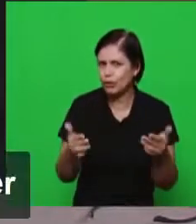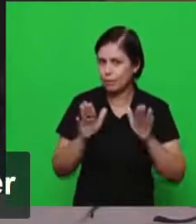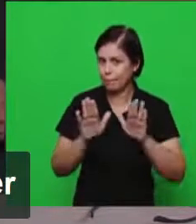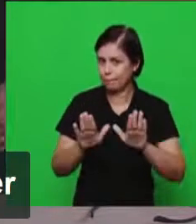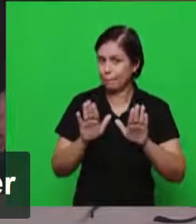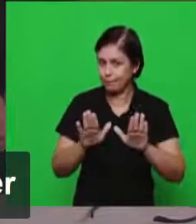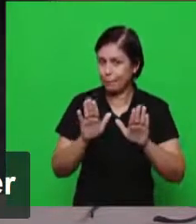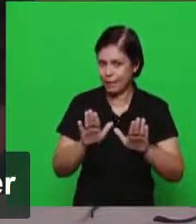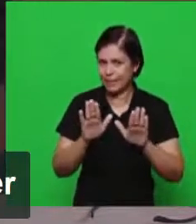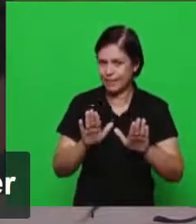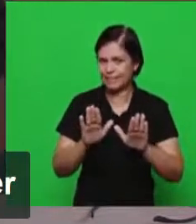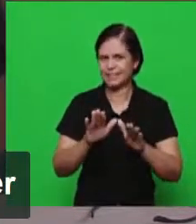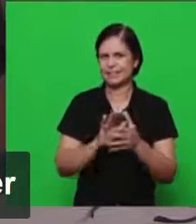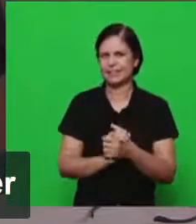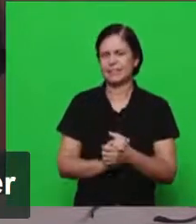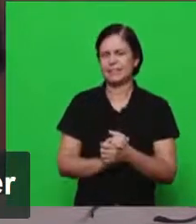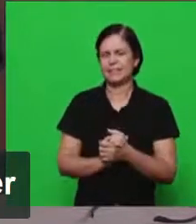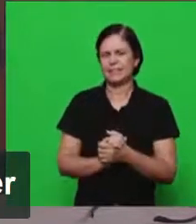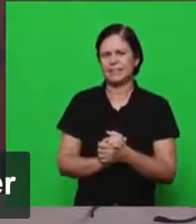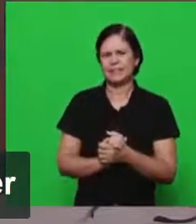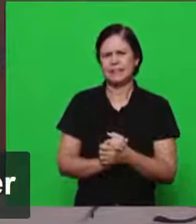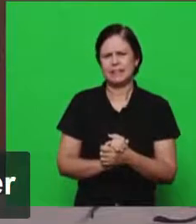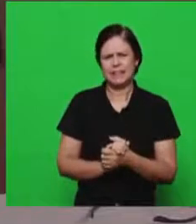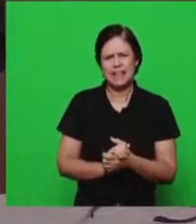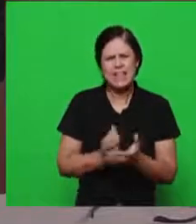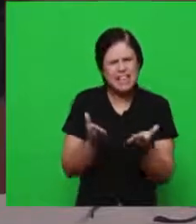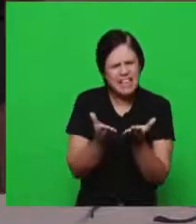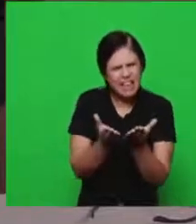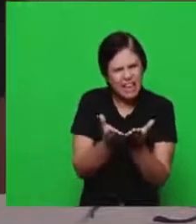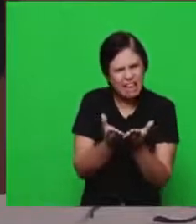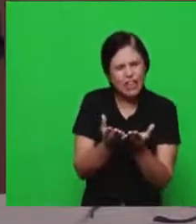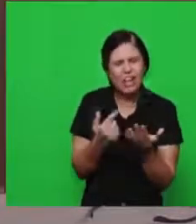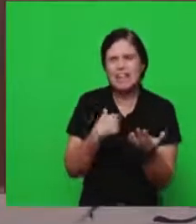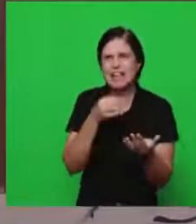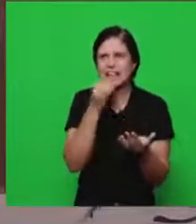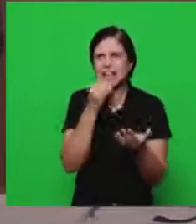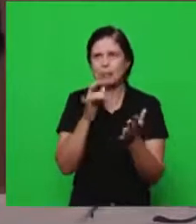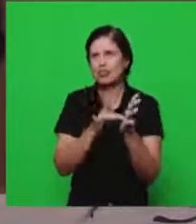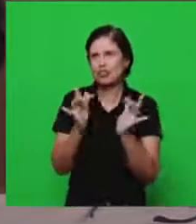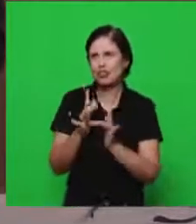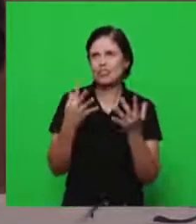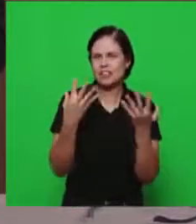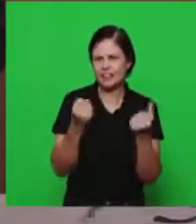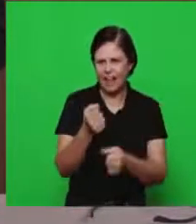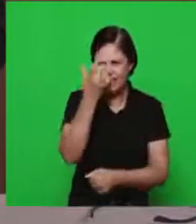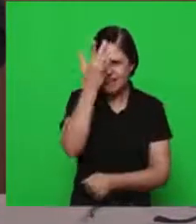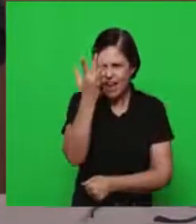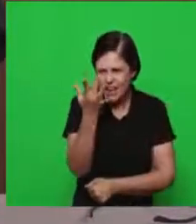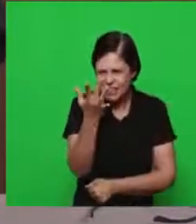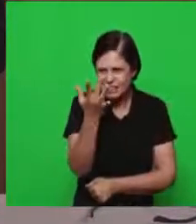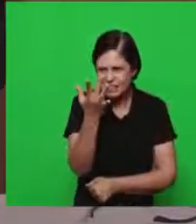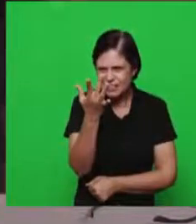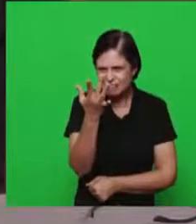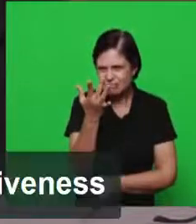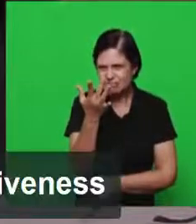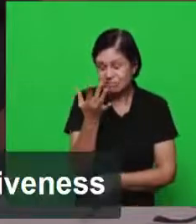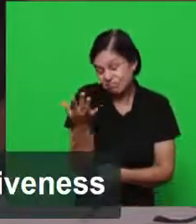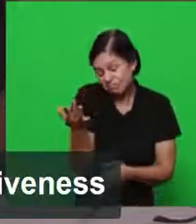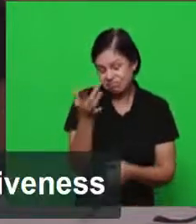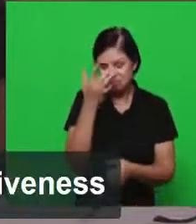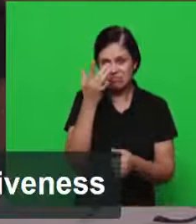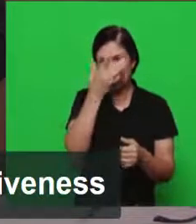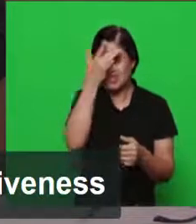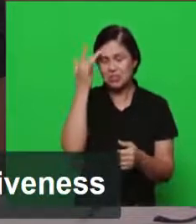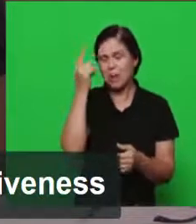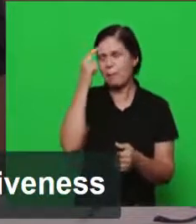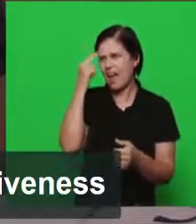parábola para mostrar que crente ser crente aceitar Jesus todo mundo aceita Jesus